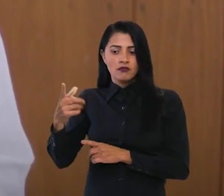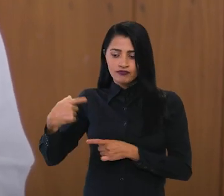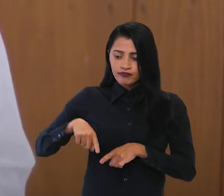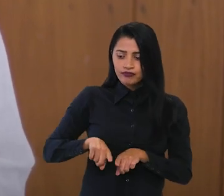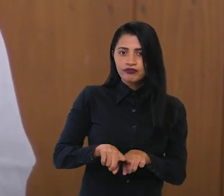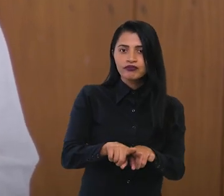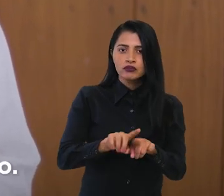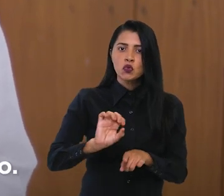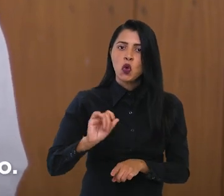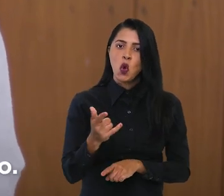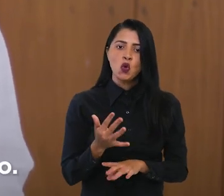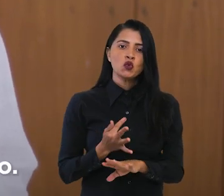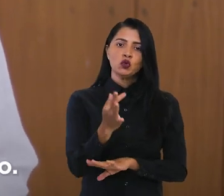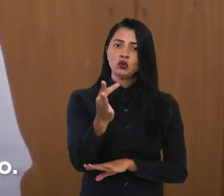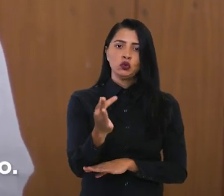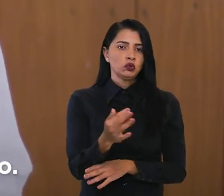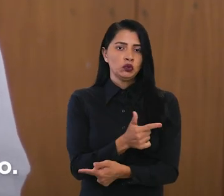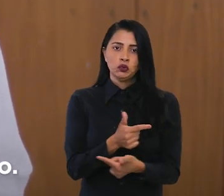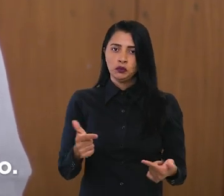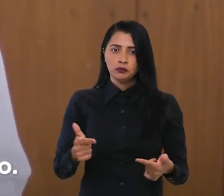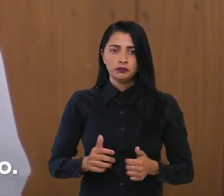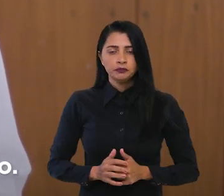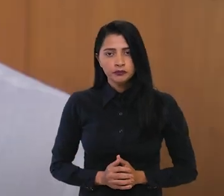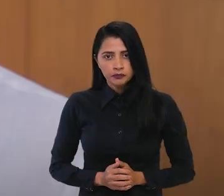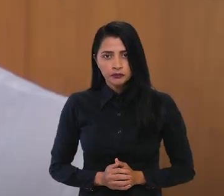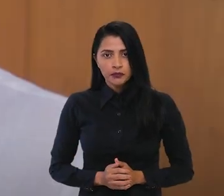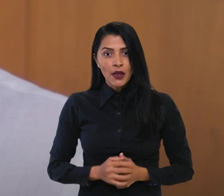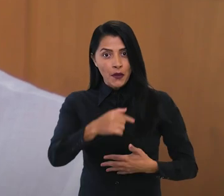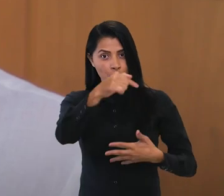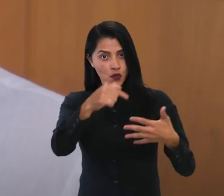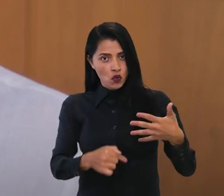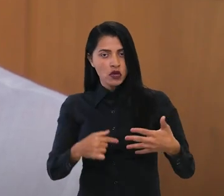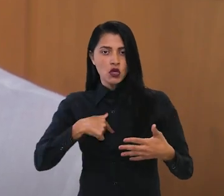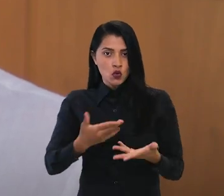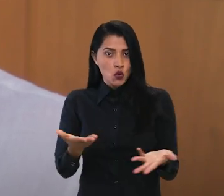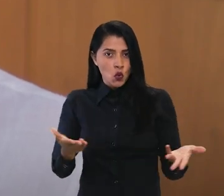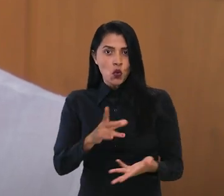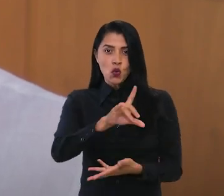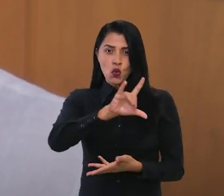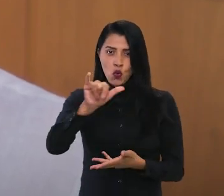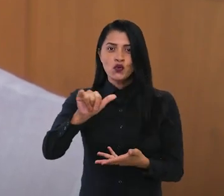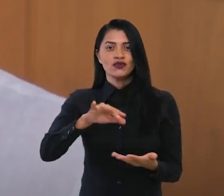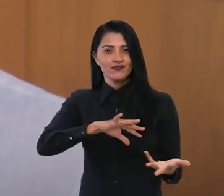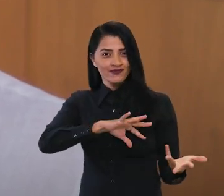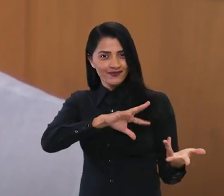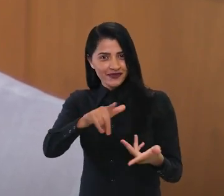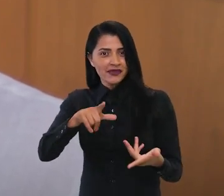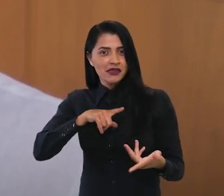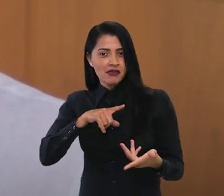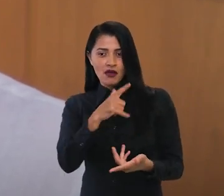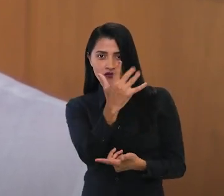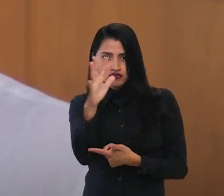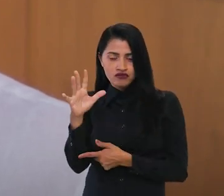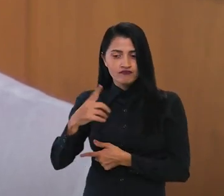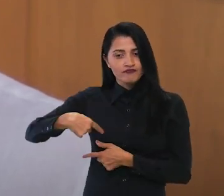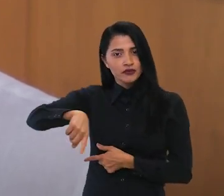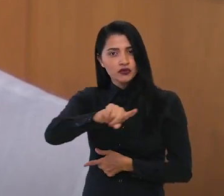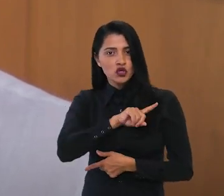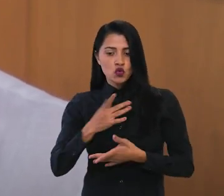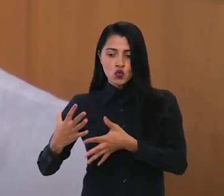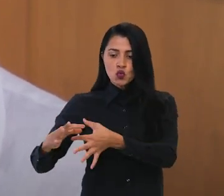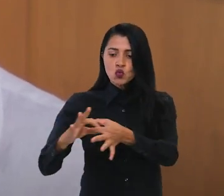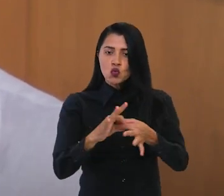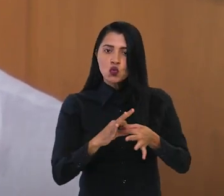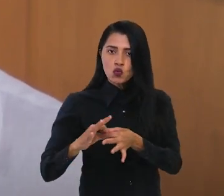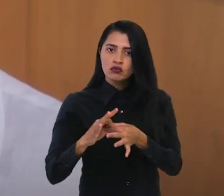dela uma aliada ou inviabilizaremos nosso futuro. Por tudo isso, faço dessa data um convite para nos unirmos